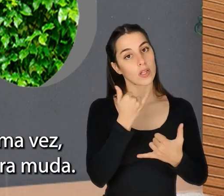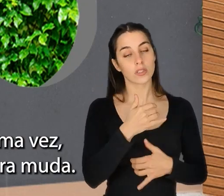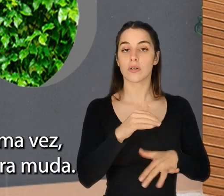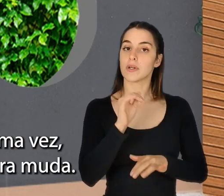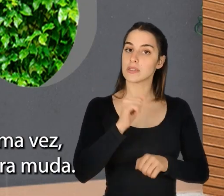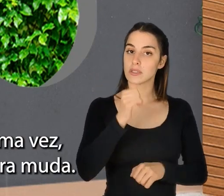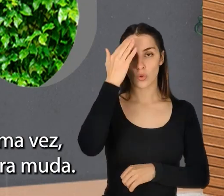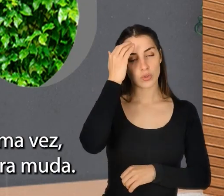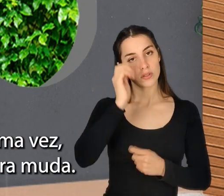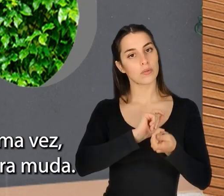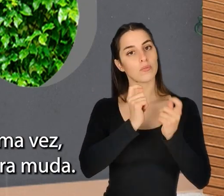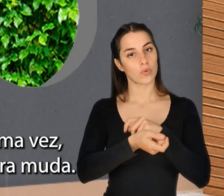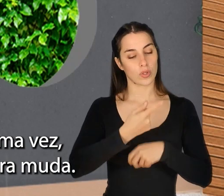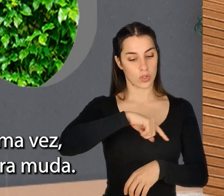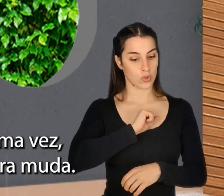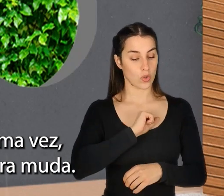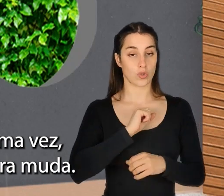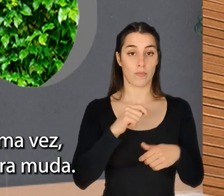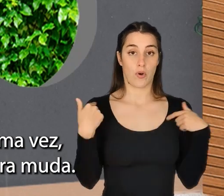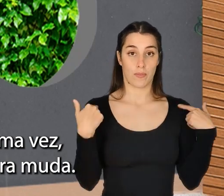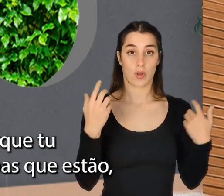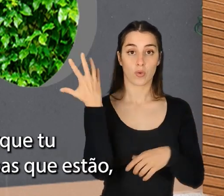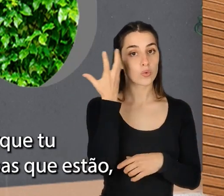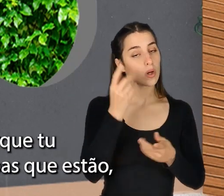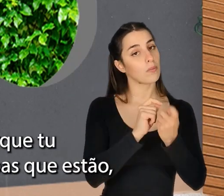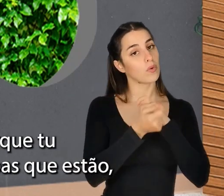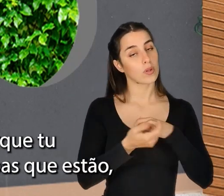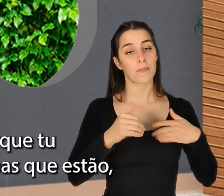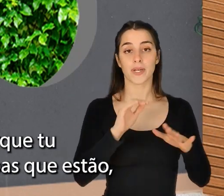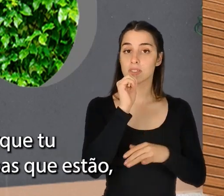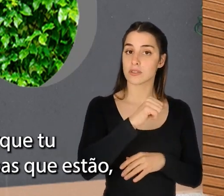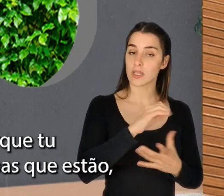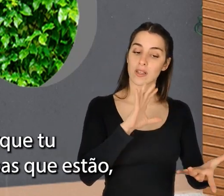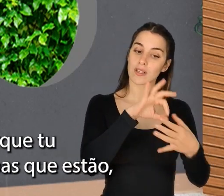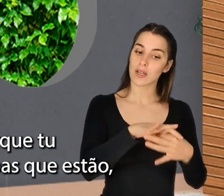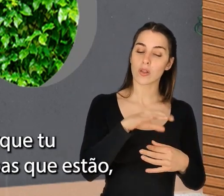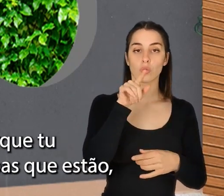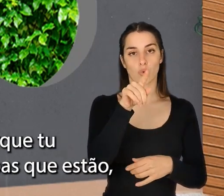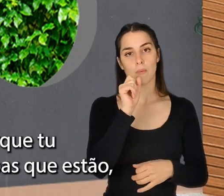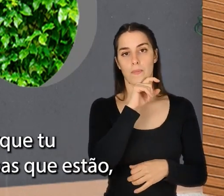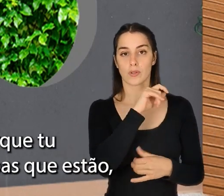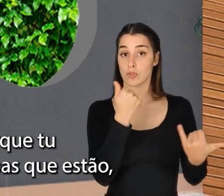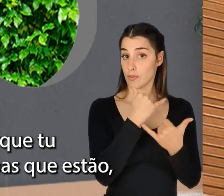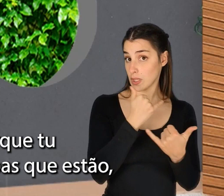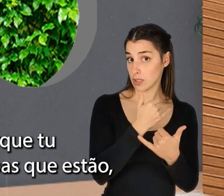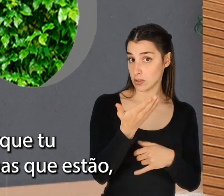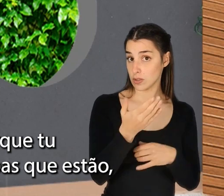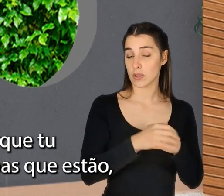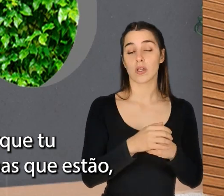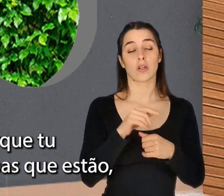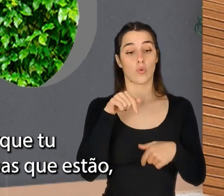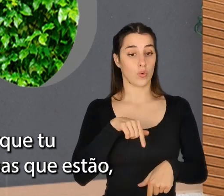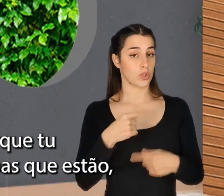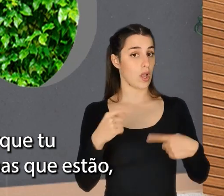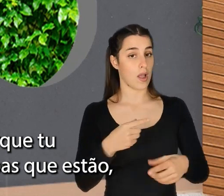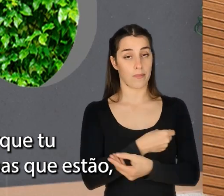mas mais uma vez, a consciência muda e a nossa própria cultura muda, mas cada vez mais, não tem a ver, até porque tu podes estar feliz, e